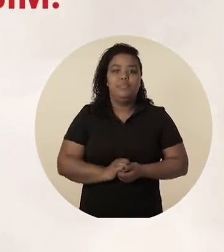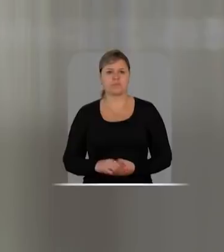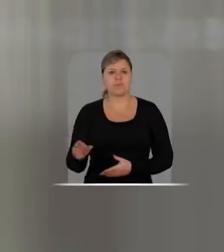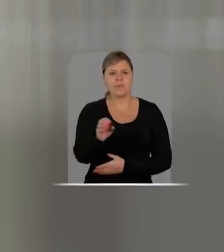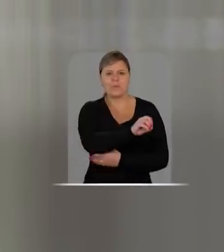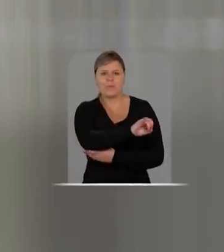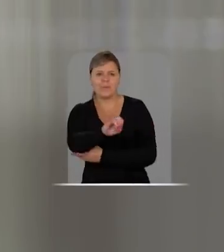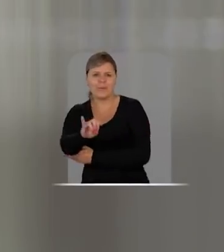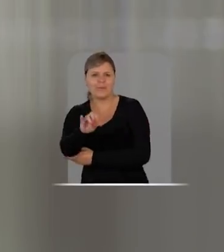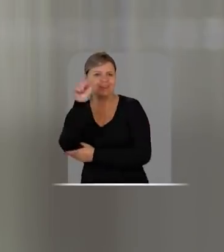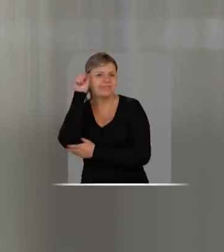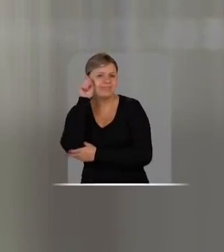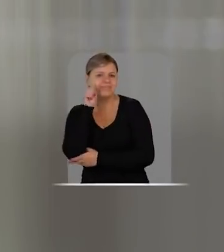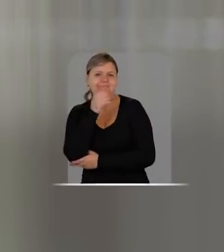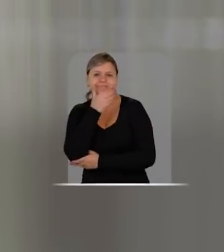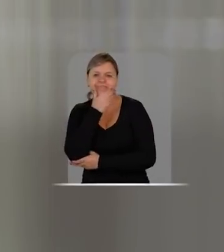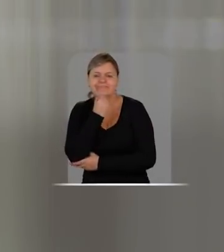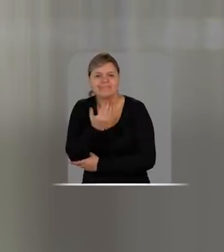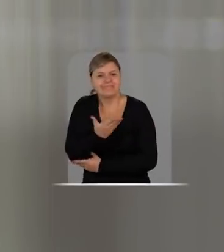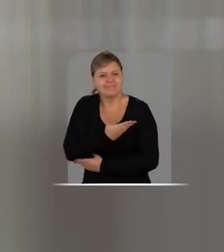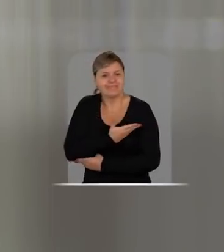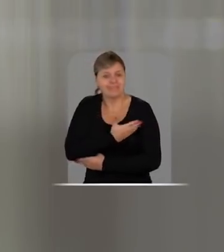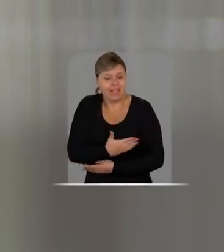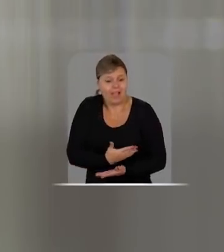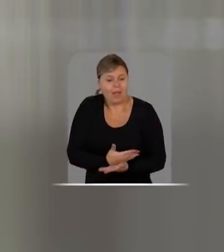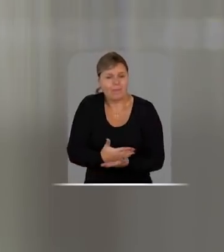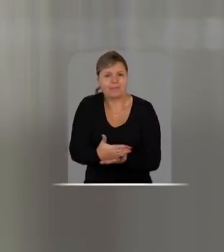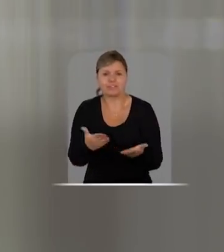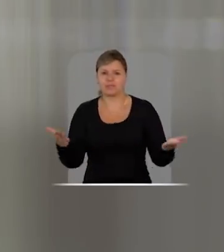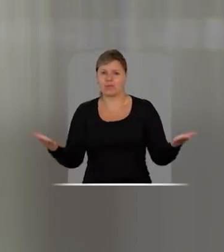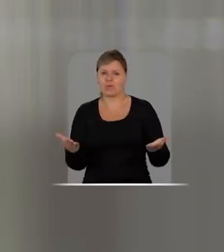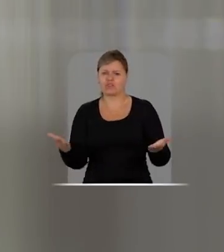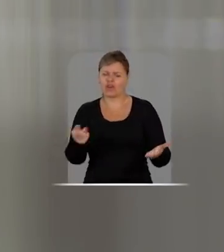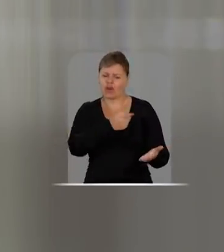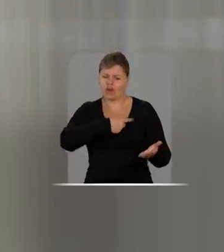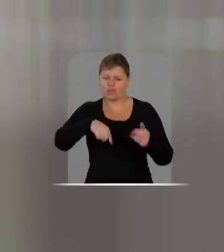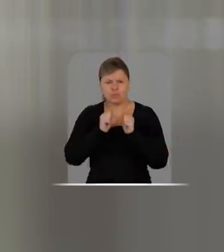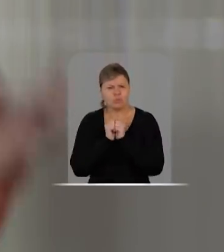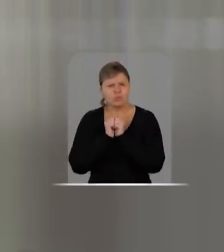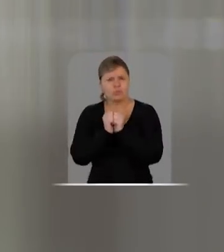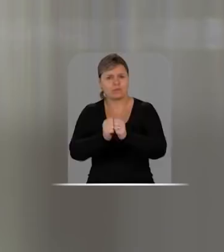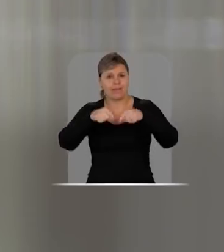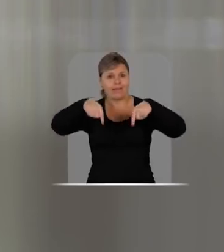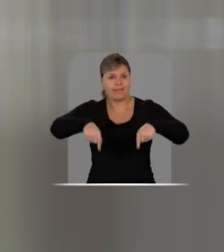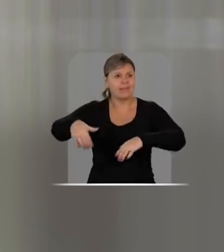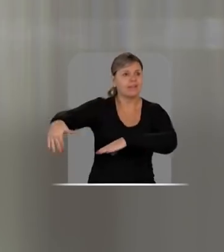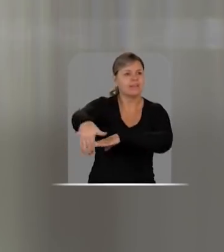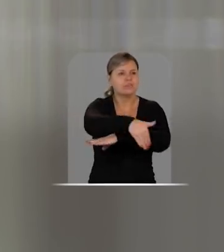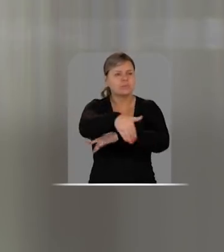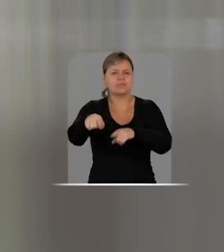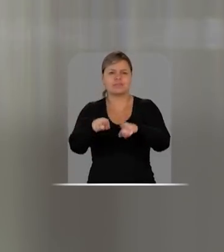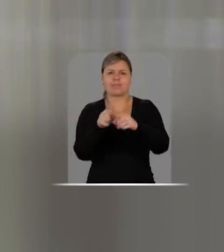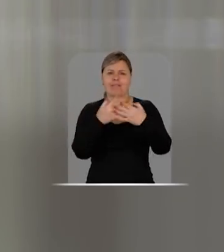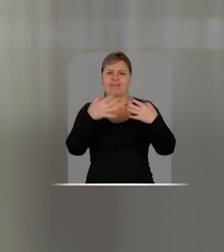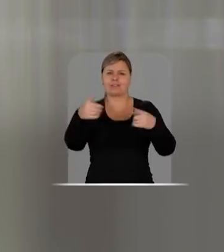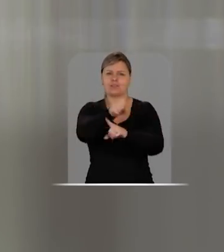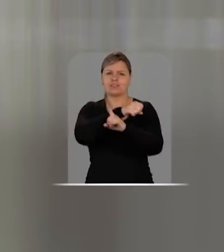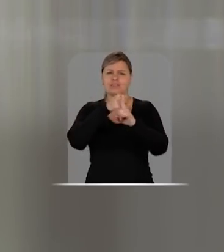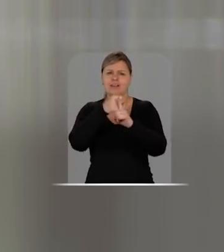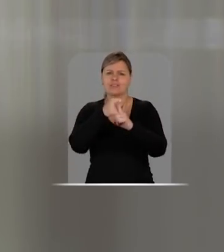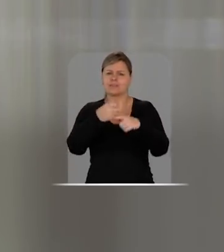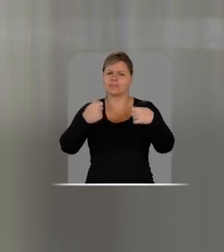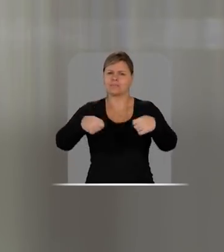sim. Olá, amigas e amigos. A partir de hoje, vamos estar juntos aqui nas ruas e nas redes